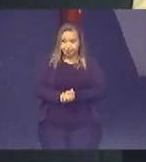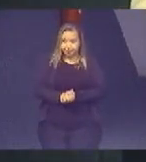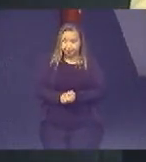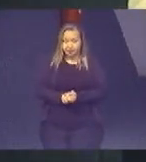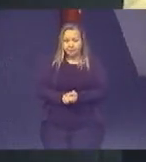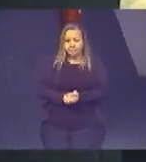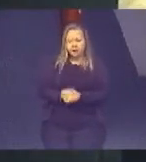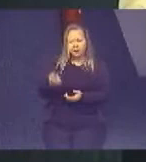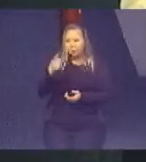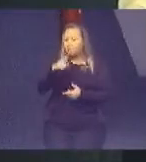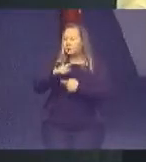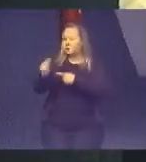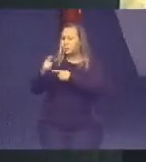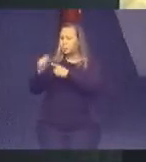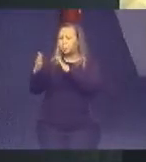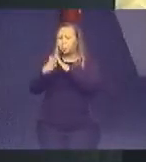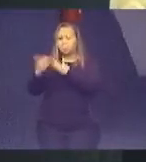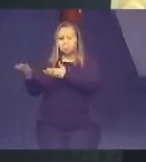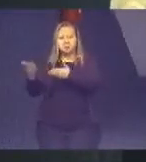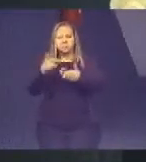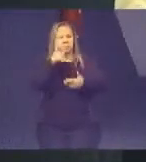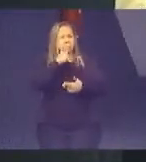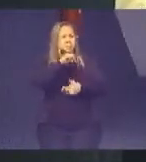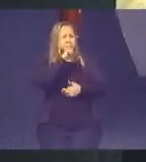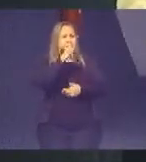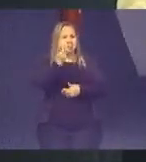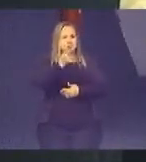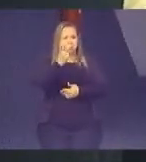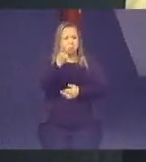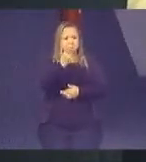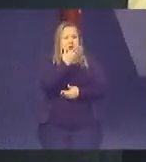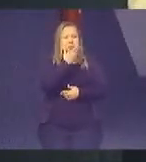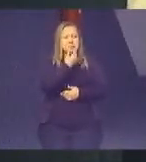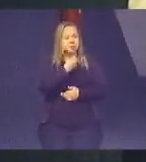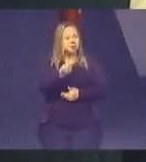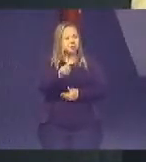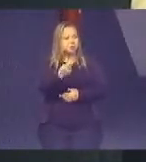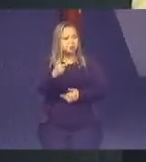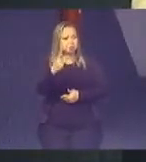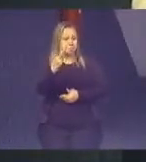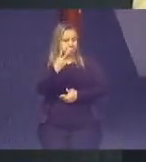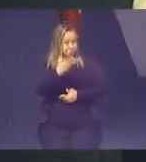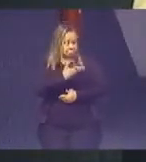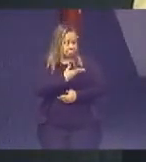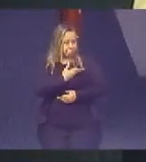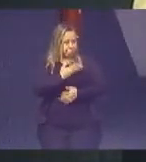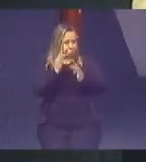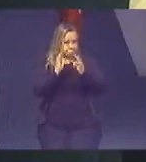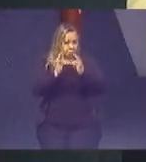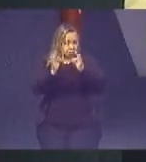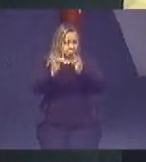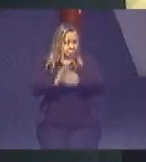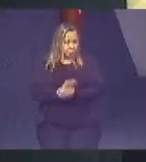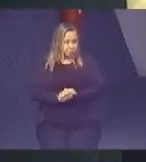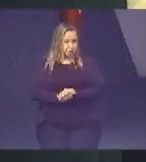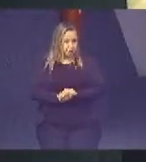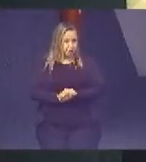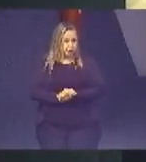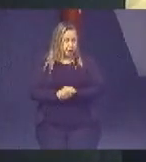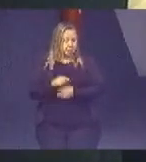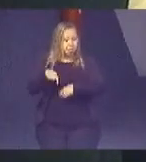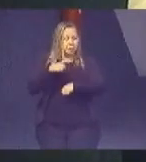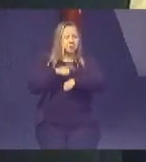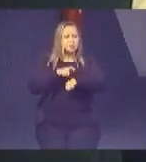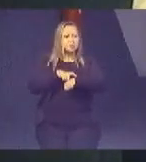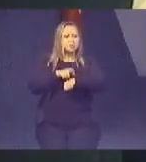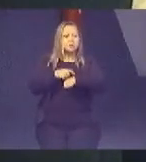Ela foi para casa, trouxe a mãe, trouxe os dois irmãos, duas amigas para servirem de testemunhas e tudo mais. Nesse espaço de tempo,